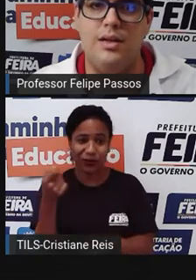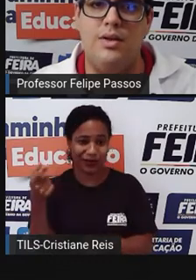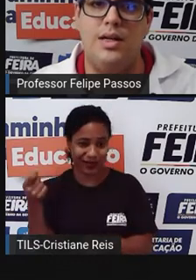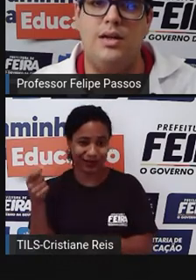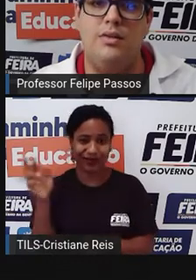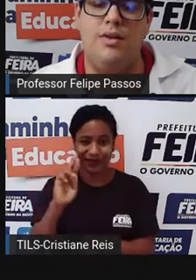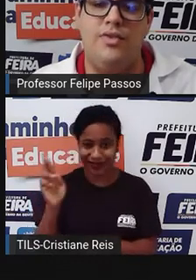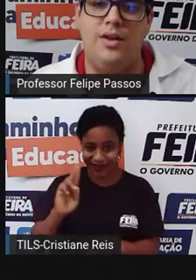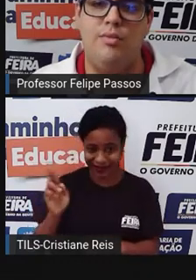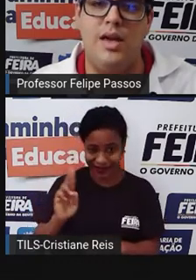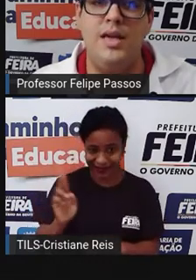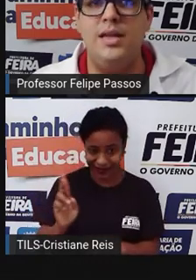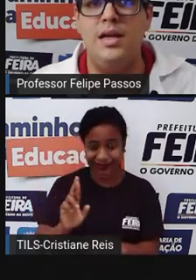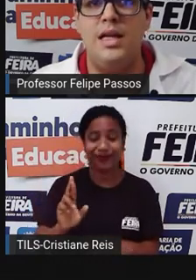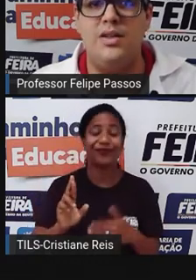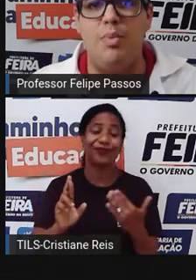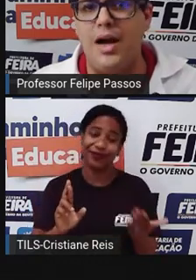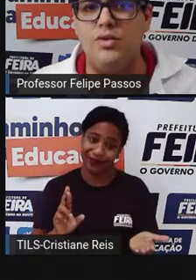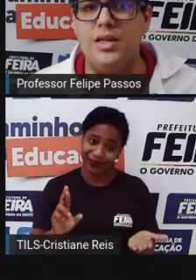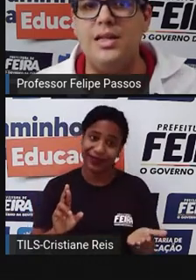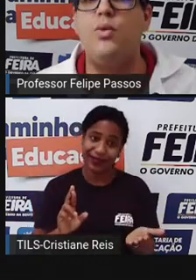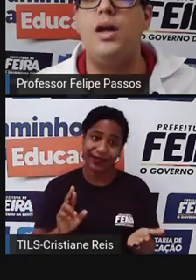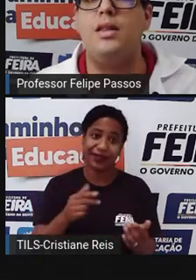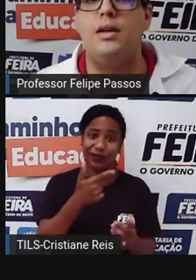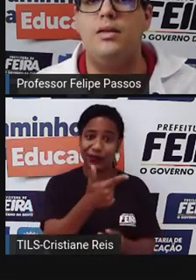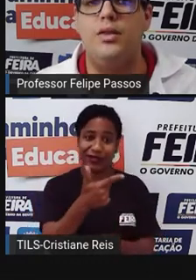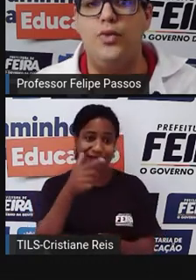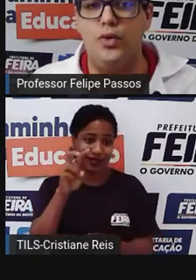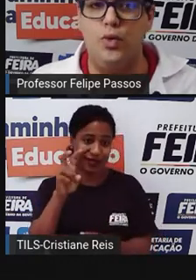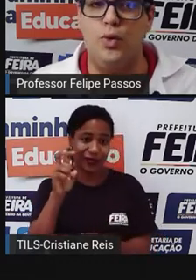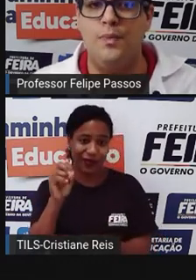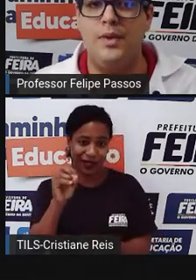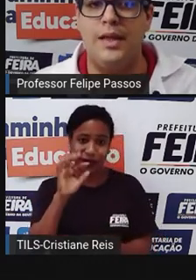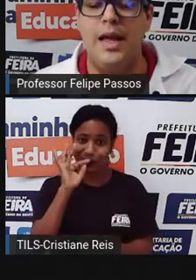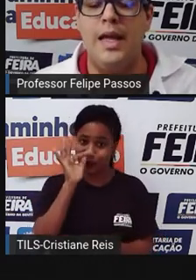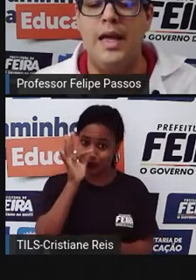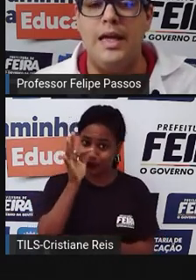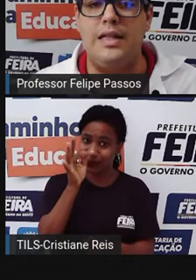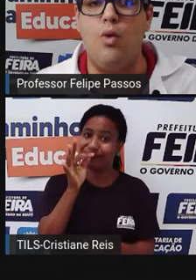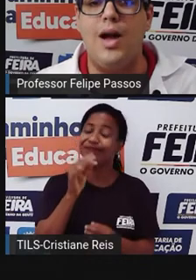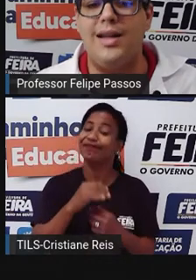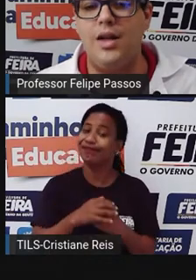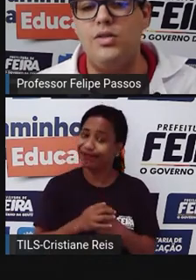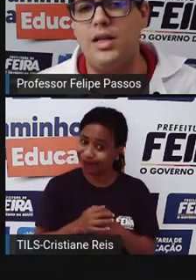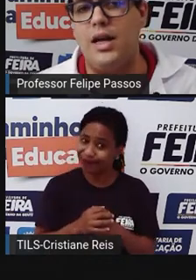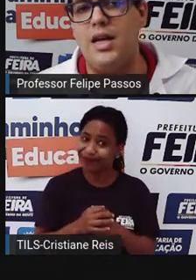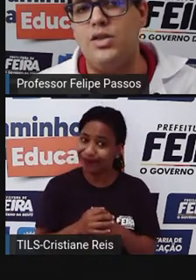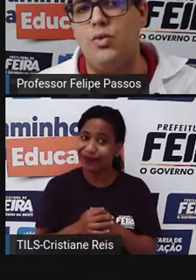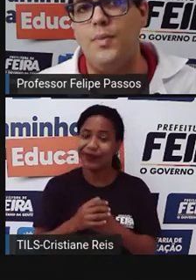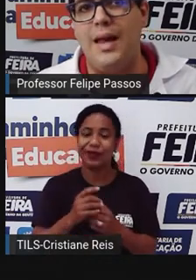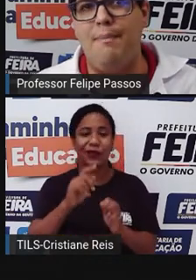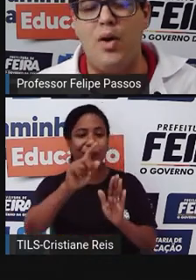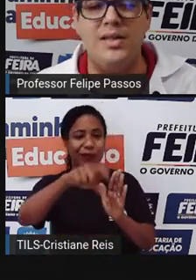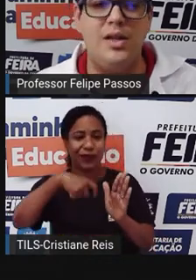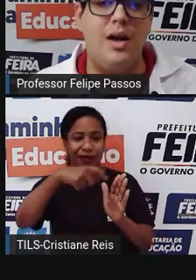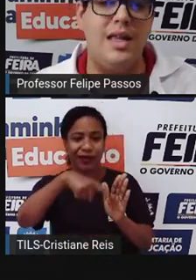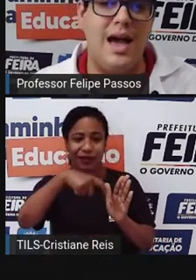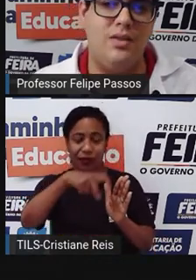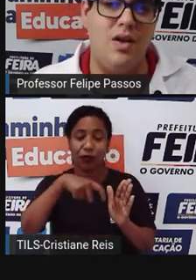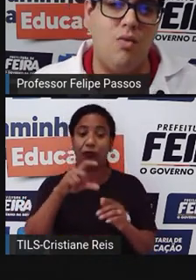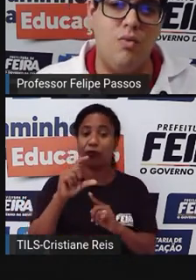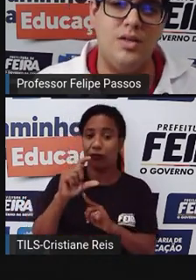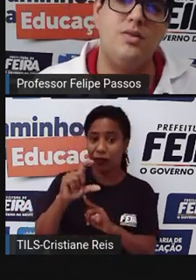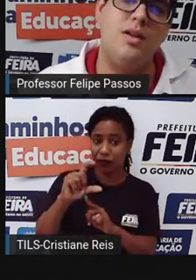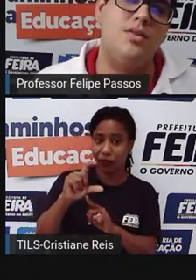na feira do mês, você vai pagar 250 no futuro, né? Então, o cartão de crédito, ele pode ser um